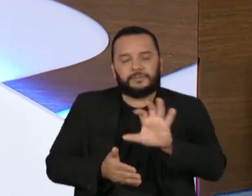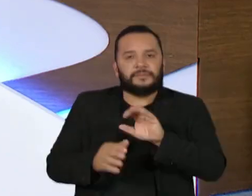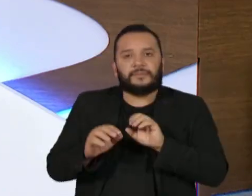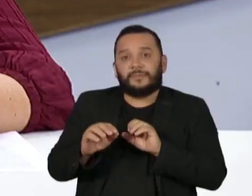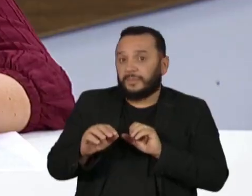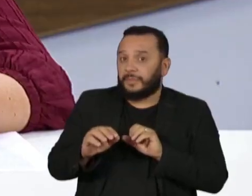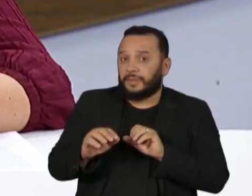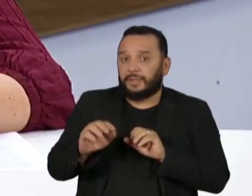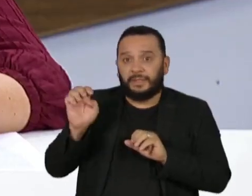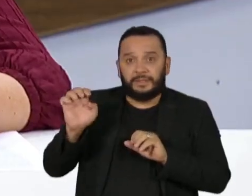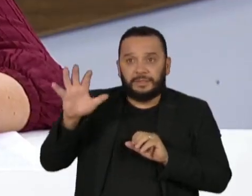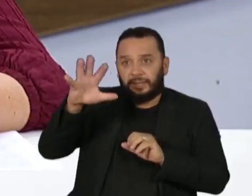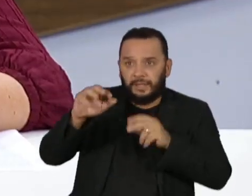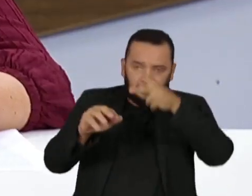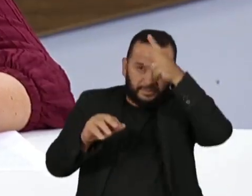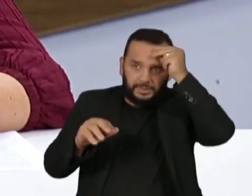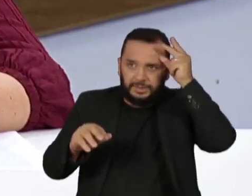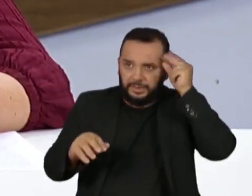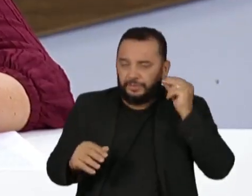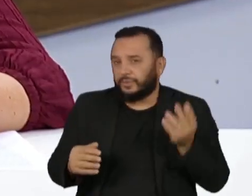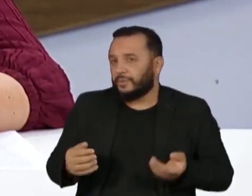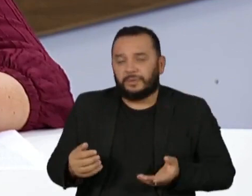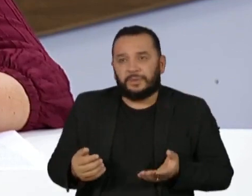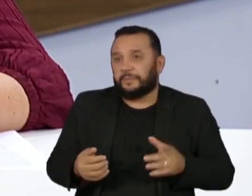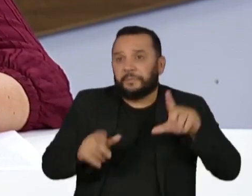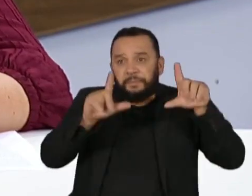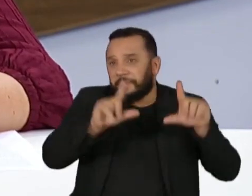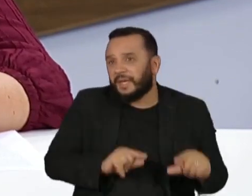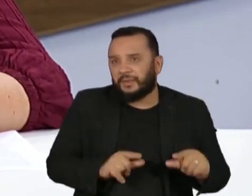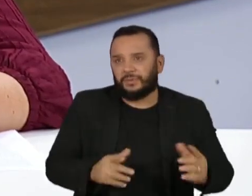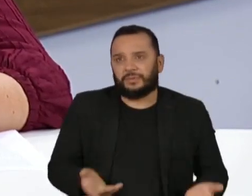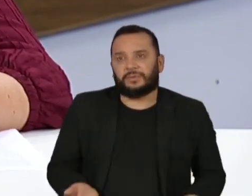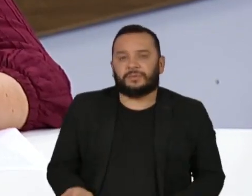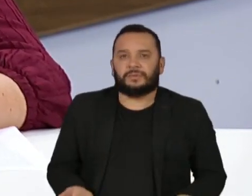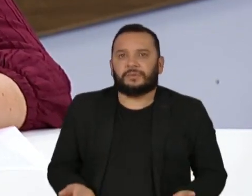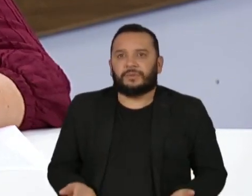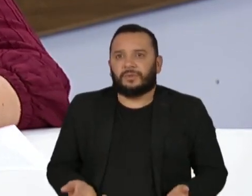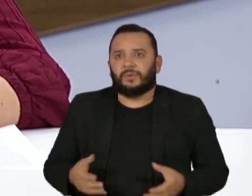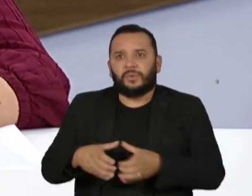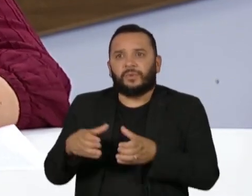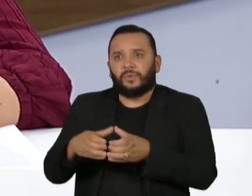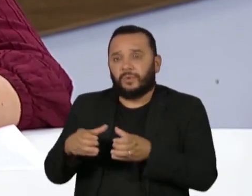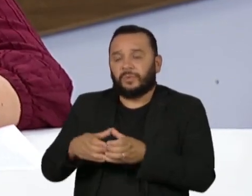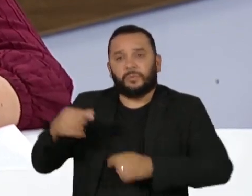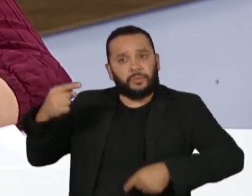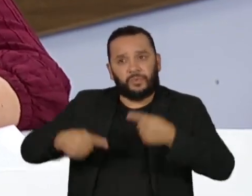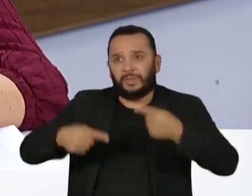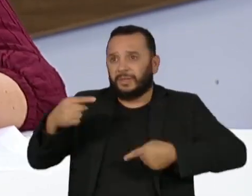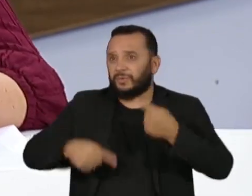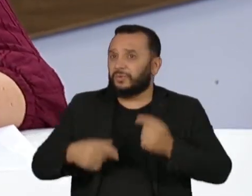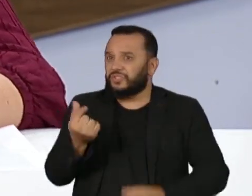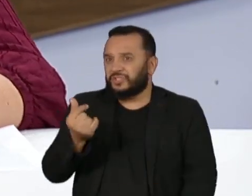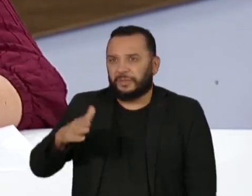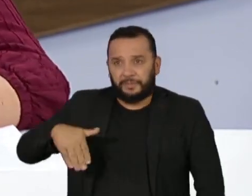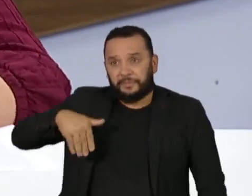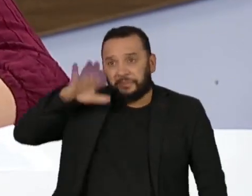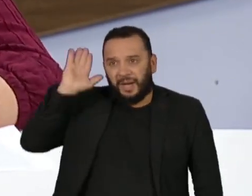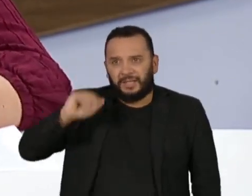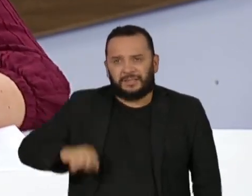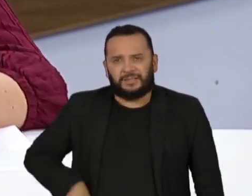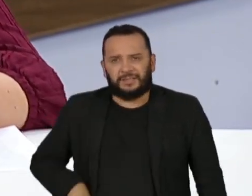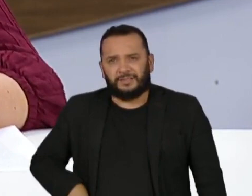Básica. Na sua avaliação, o Congresso ampliou demais